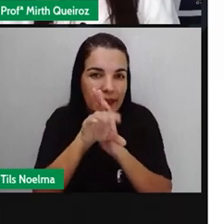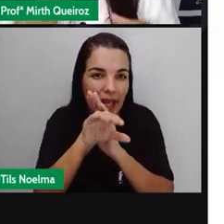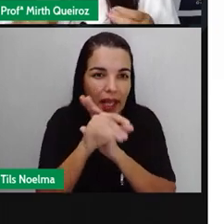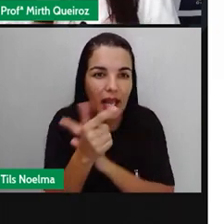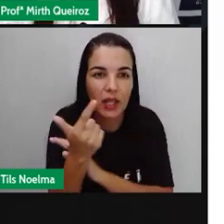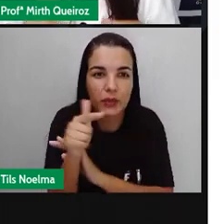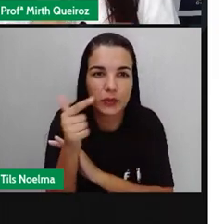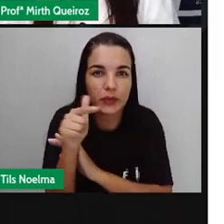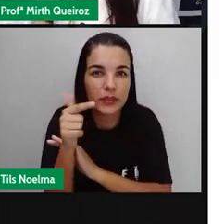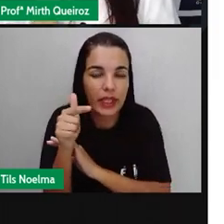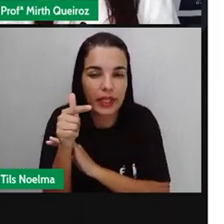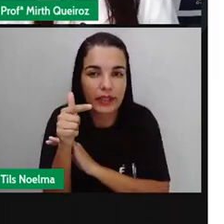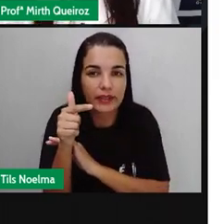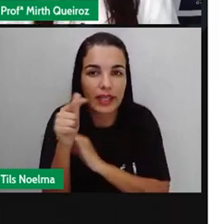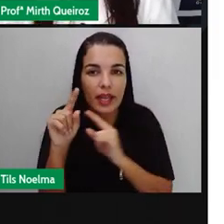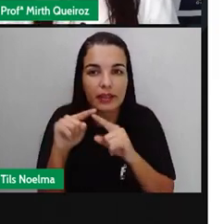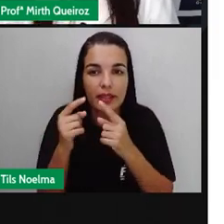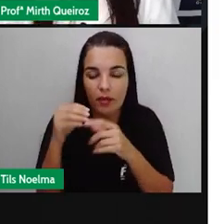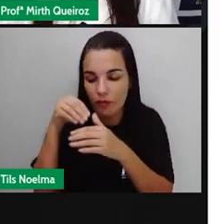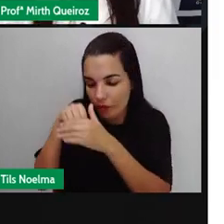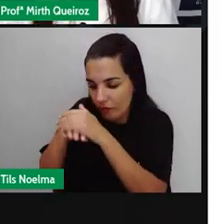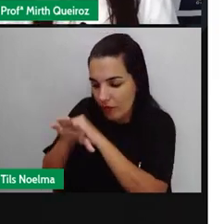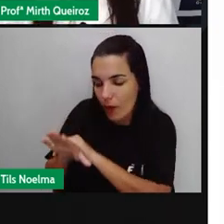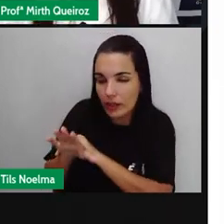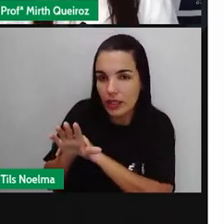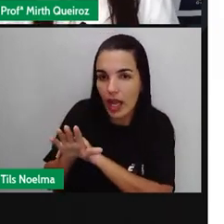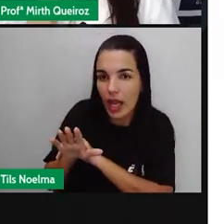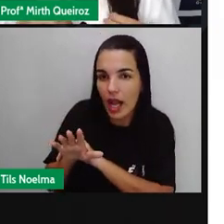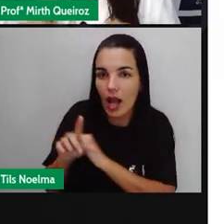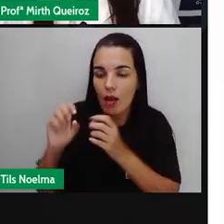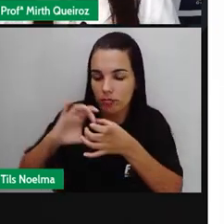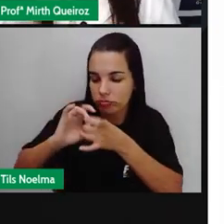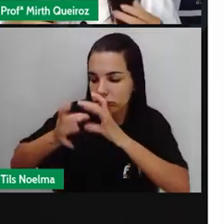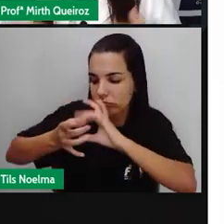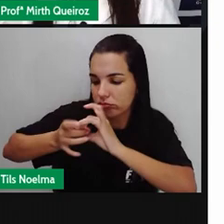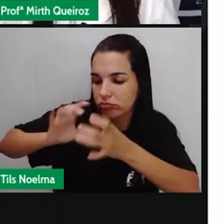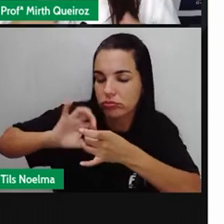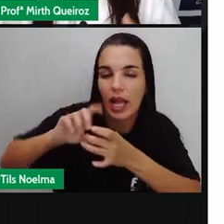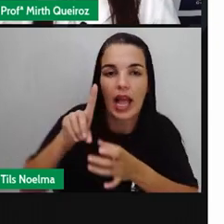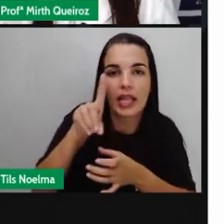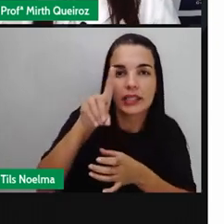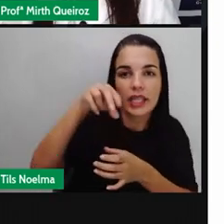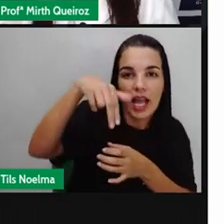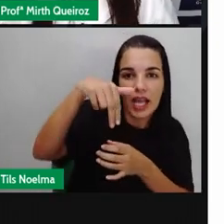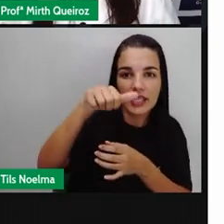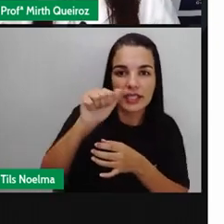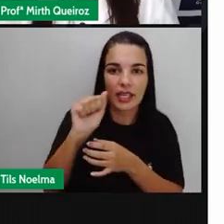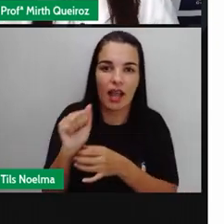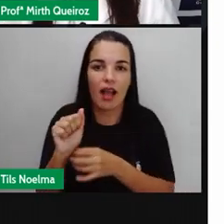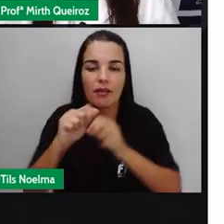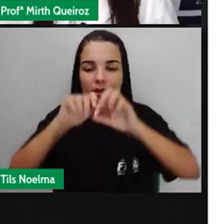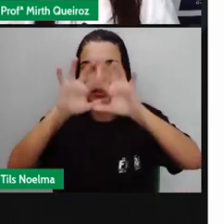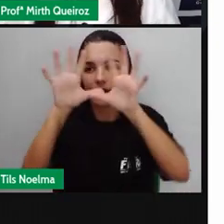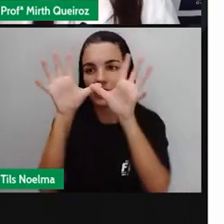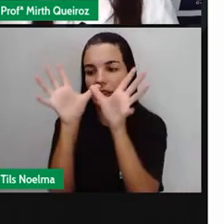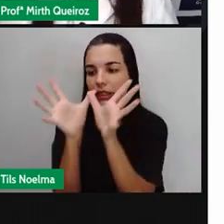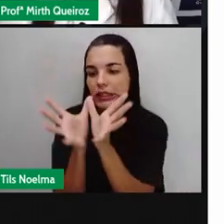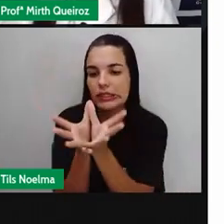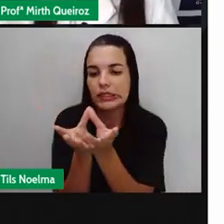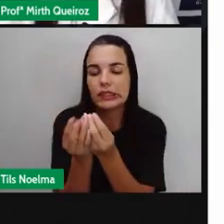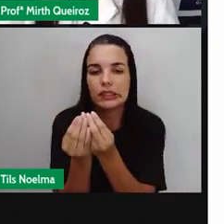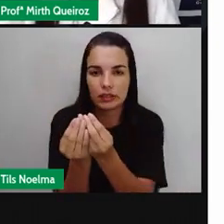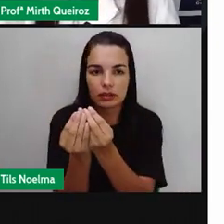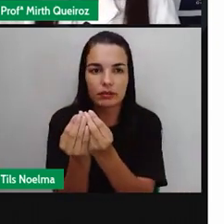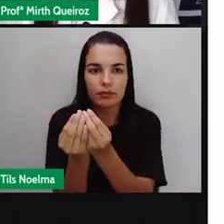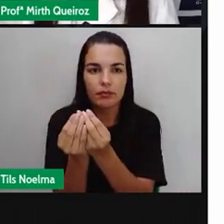espaço onde o material genético fica guardado. O material genético, ele fica ali, disperso ali no citoplasma, né? Que seria como se